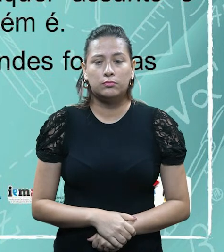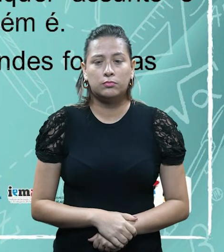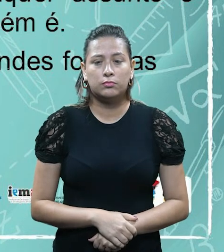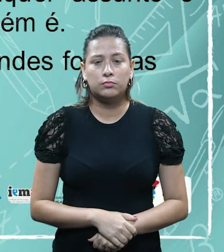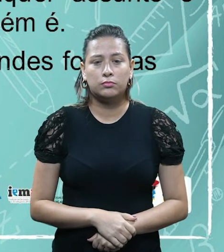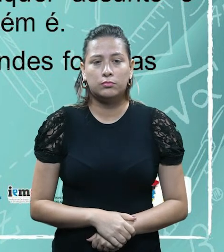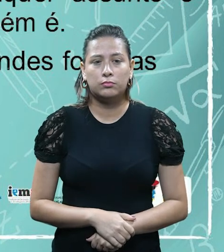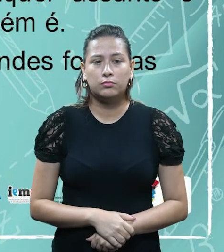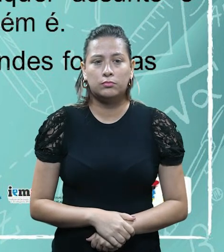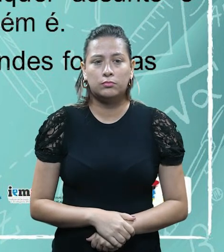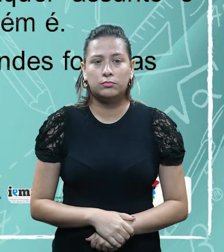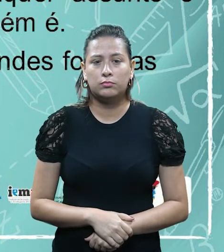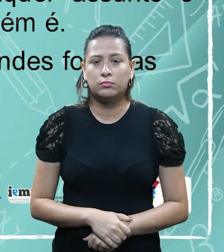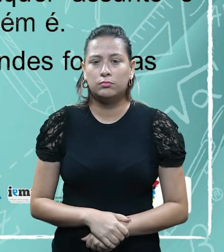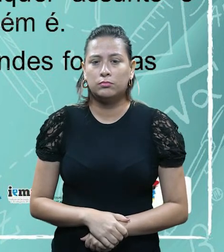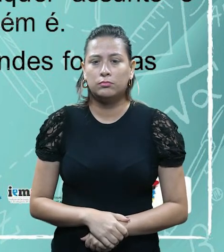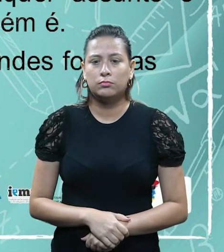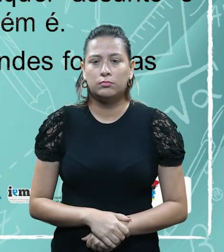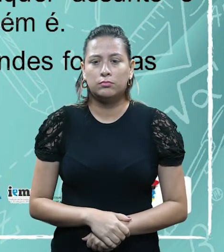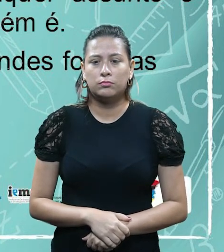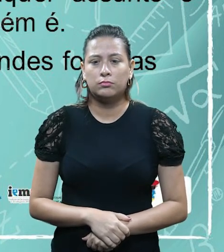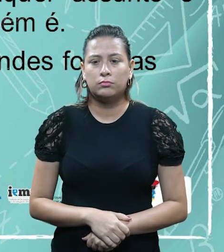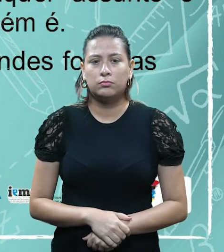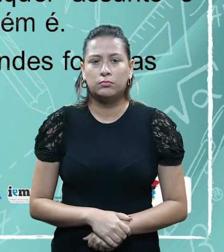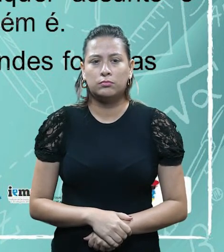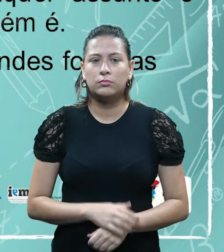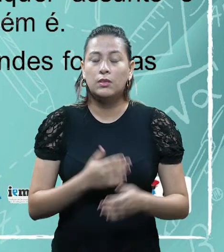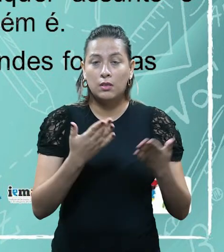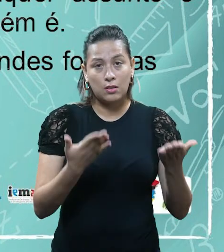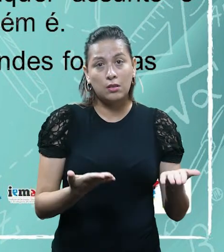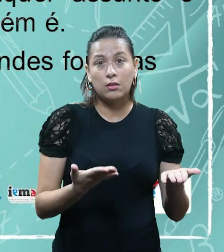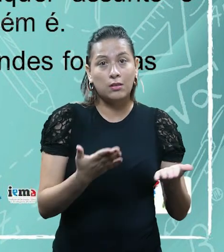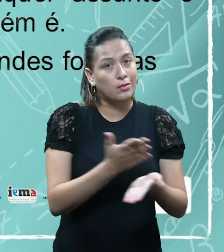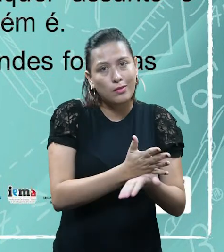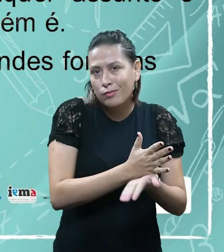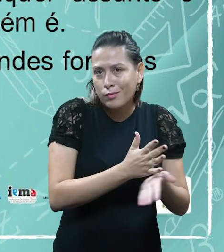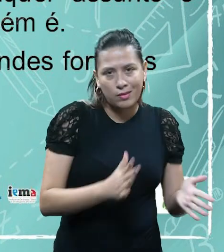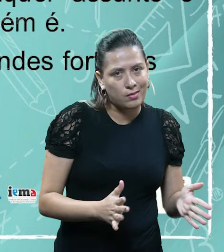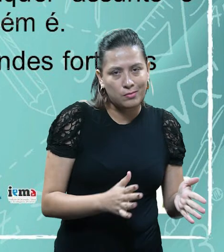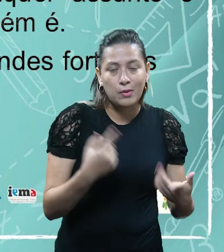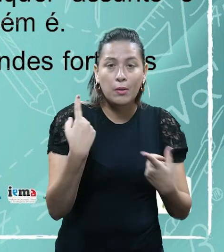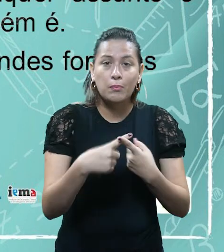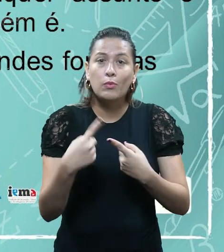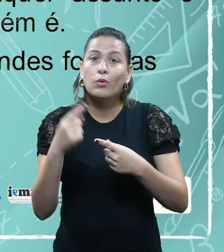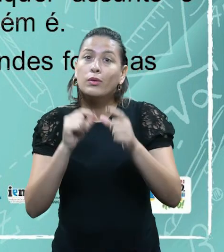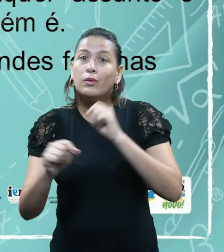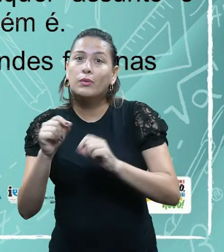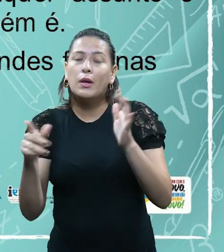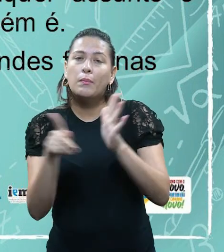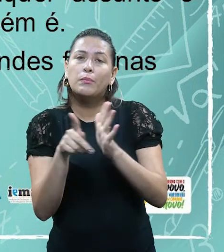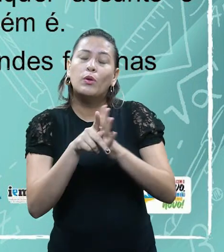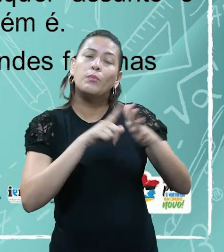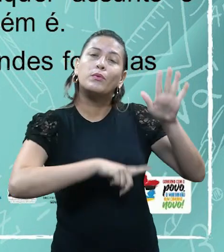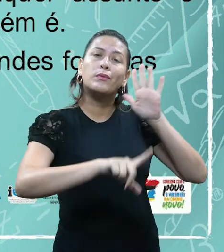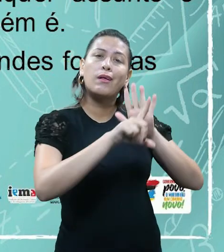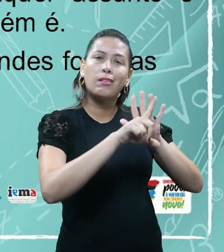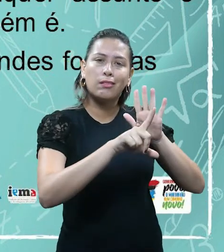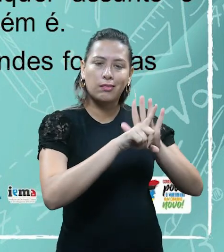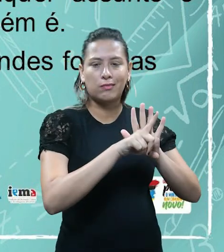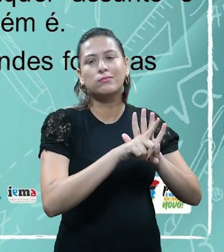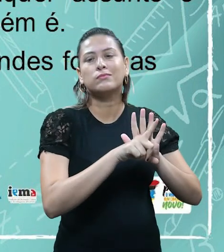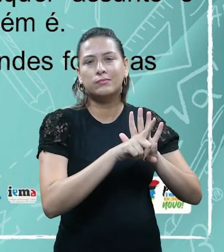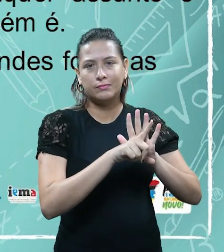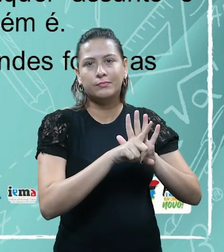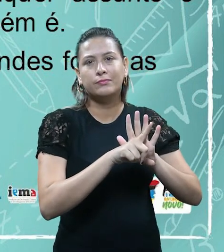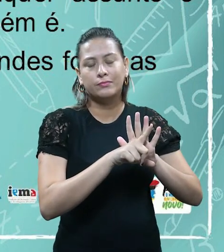vai ter uma caducidade daquele direito, daquela competência, porque é uma competência legislativa, assim, se a